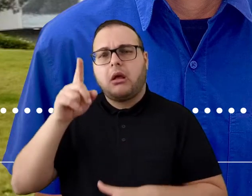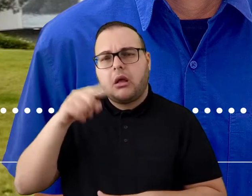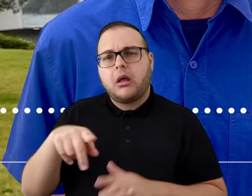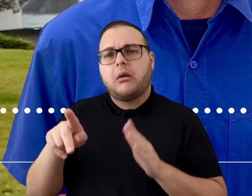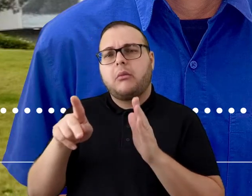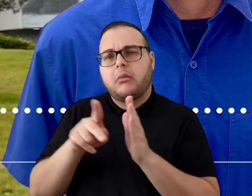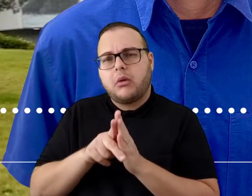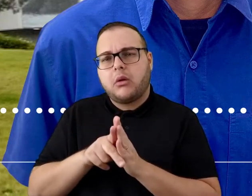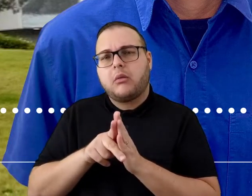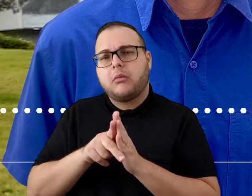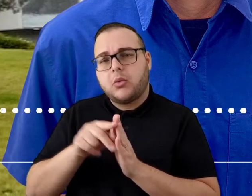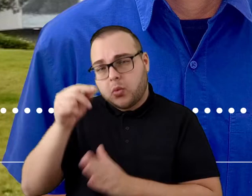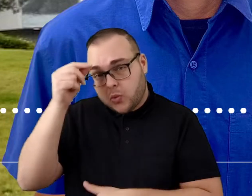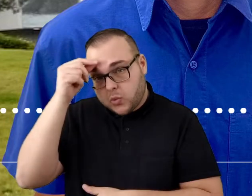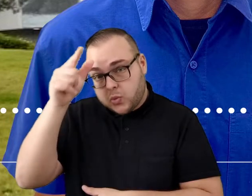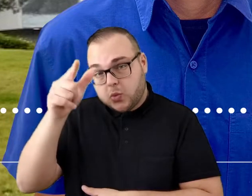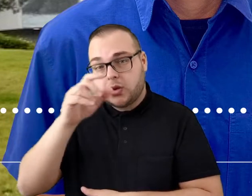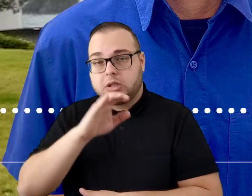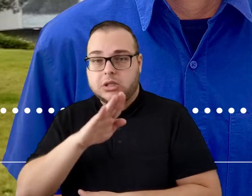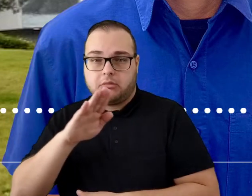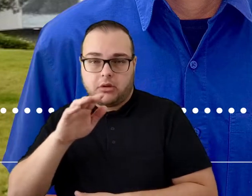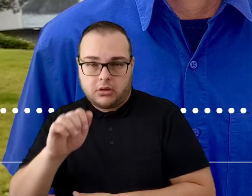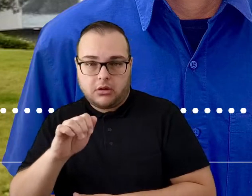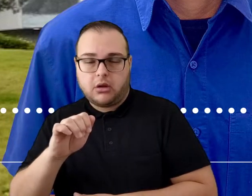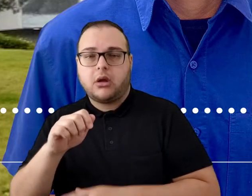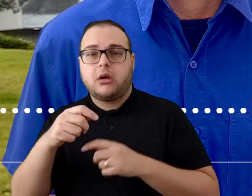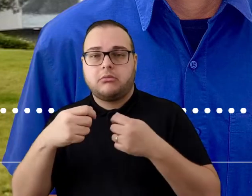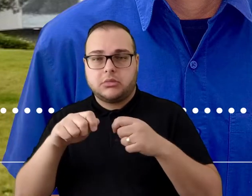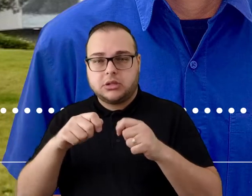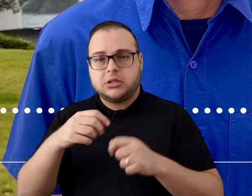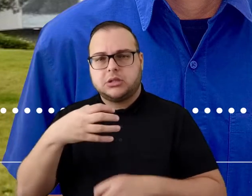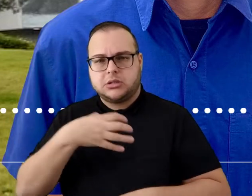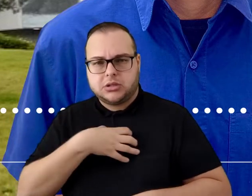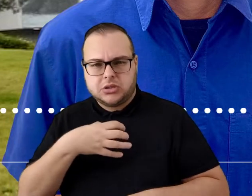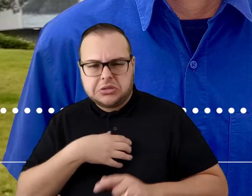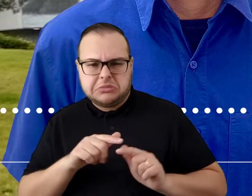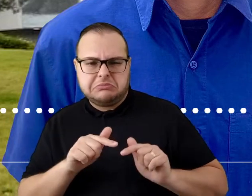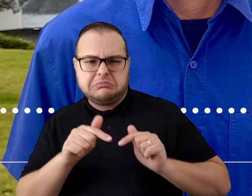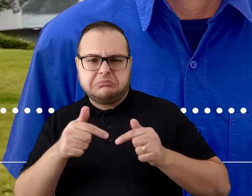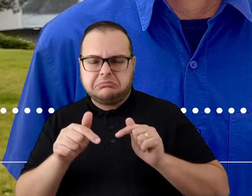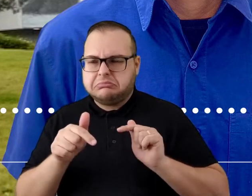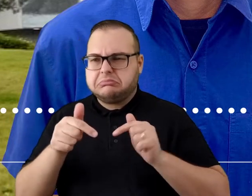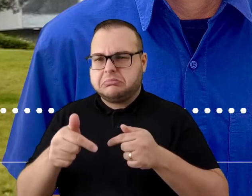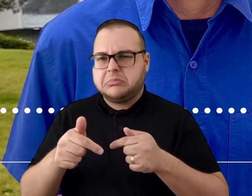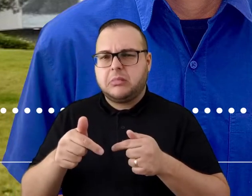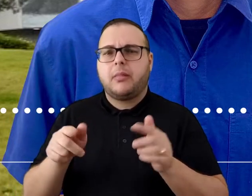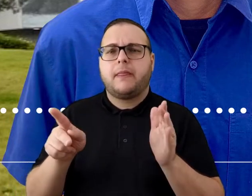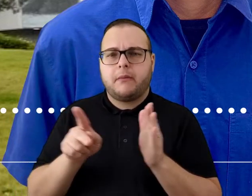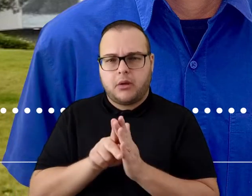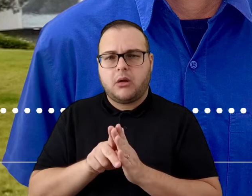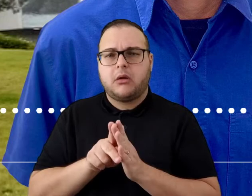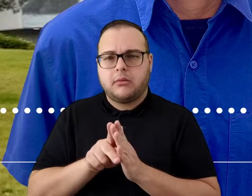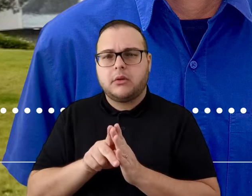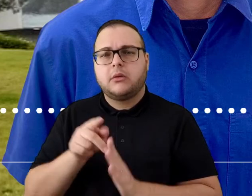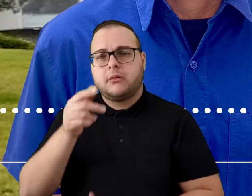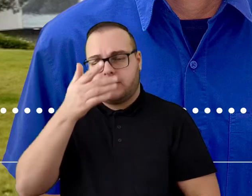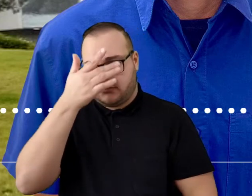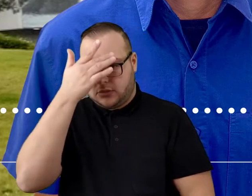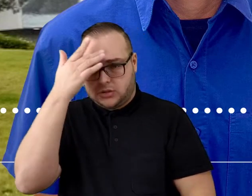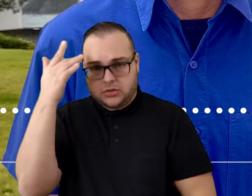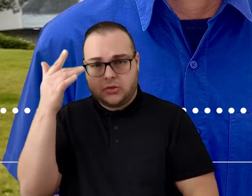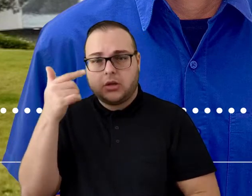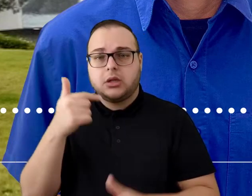por isso que a empresa se mantém firme dentro de seus objetivos, dentro de sua cultura, dentro de seus resultados, inclusive, né? Justamente porque as